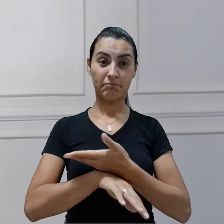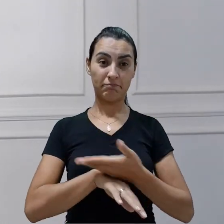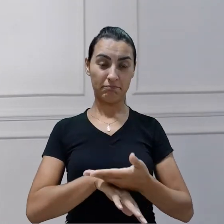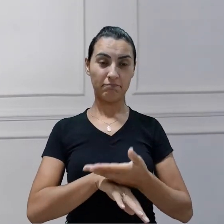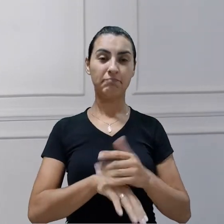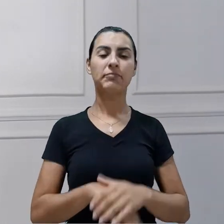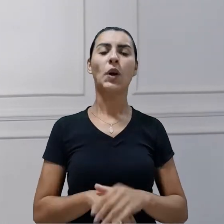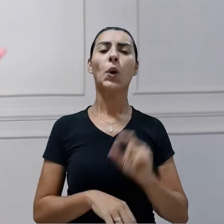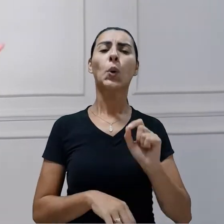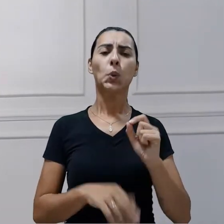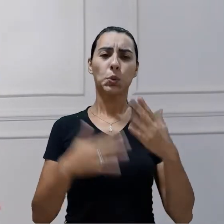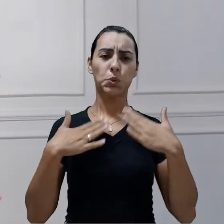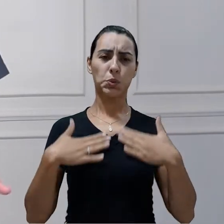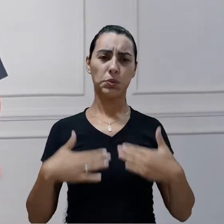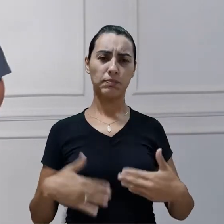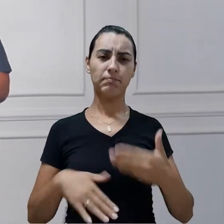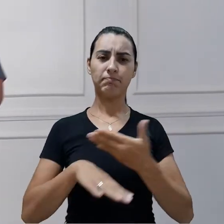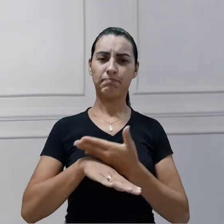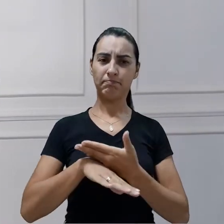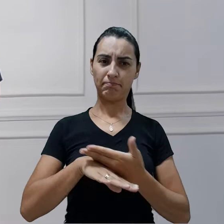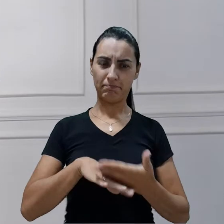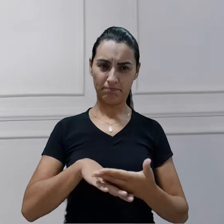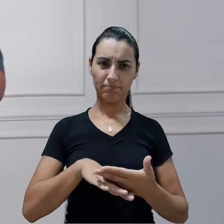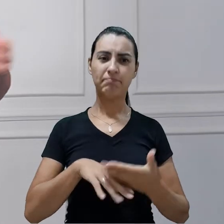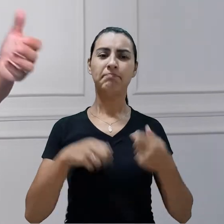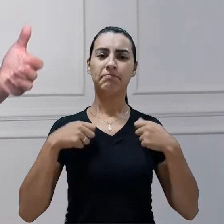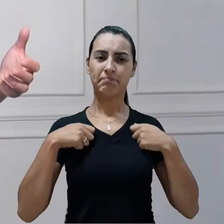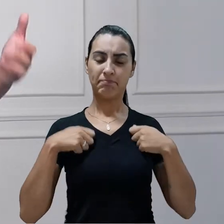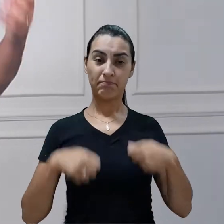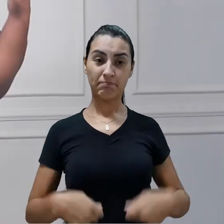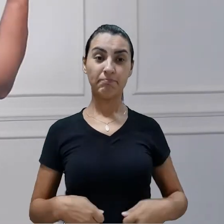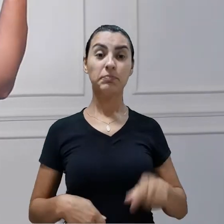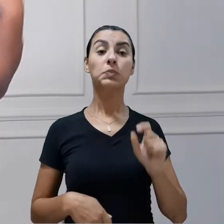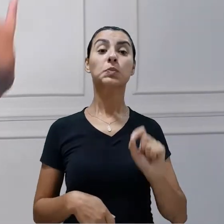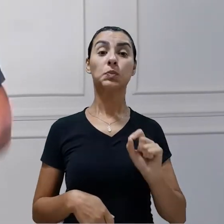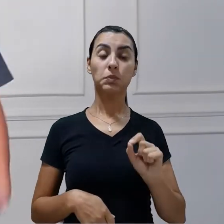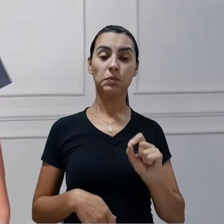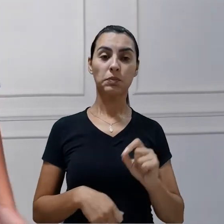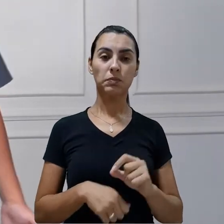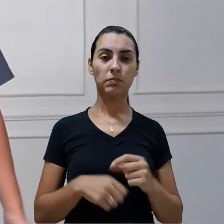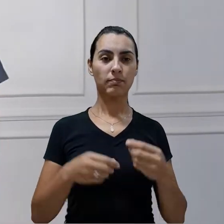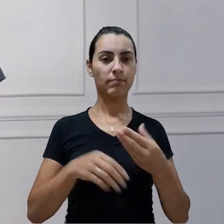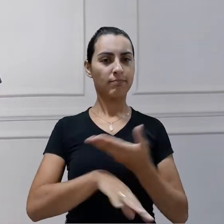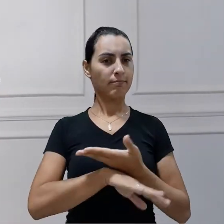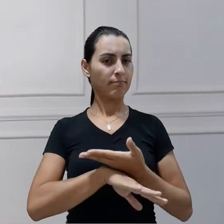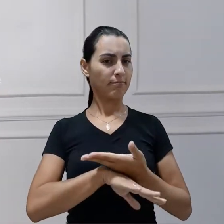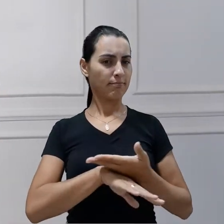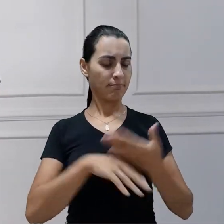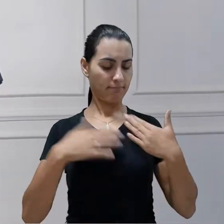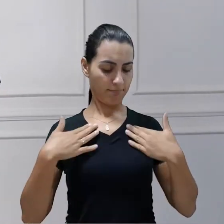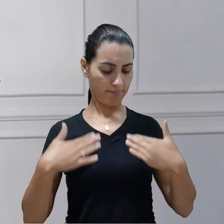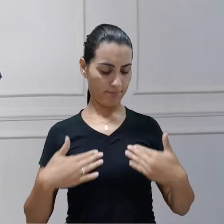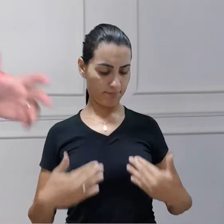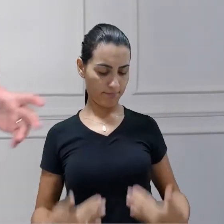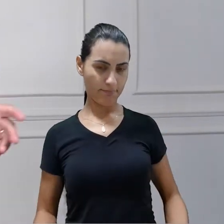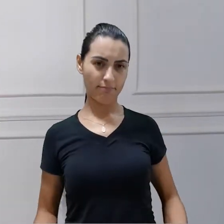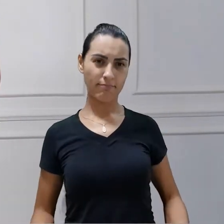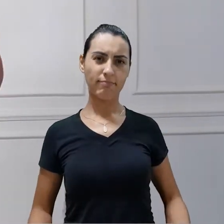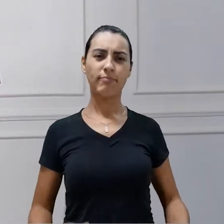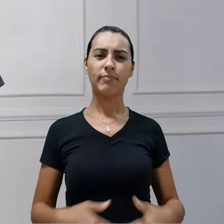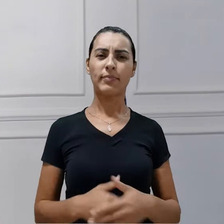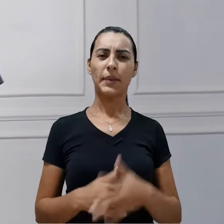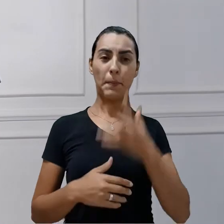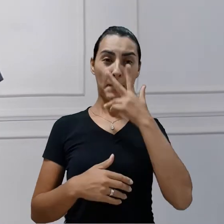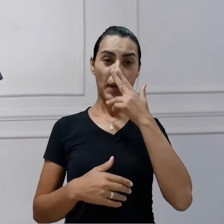O que é esta veste talar? A batina, que era composta de um tecido de alto a baixo, estilo uma